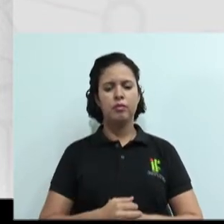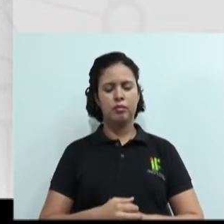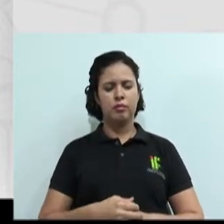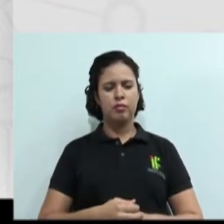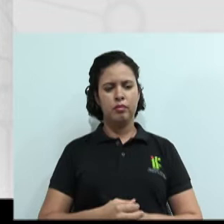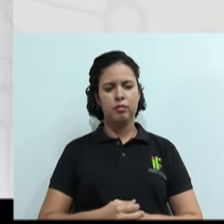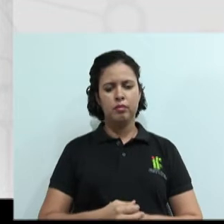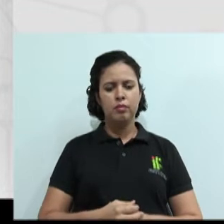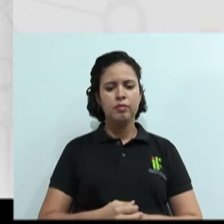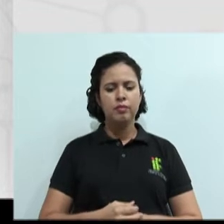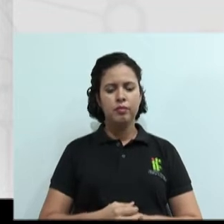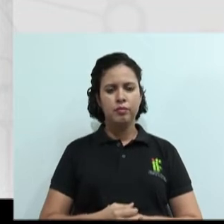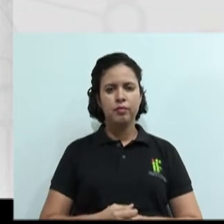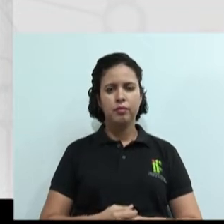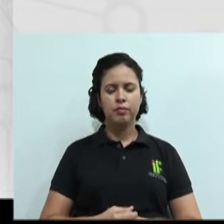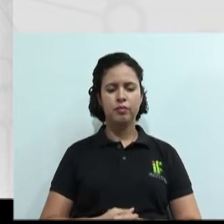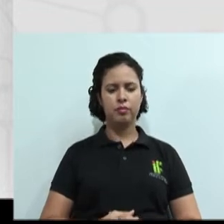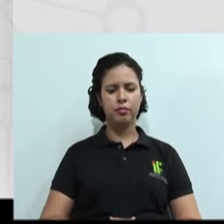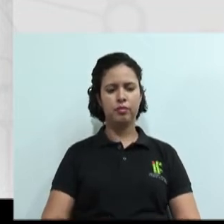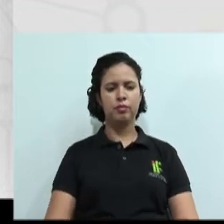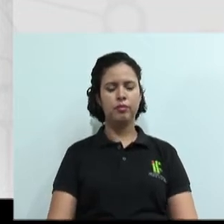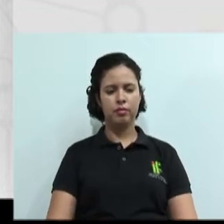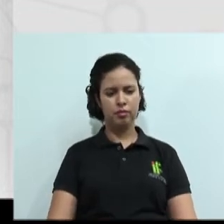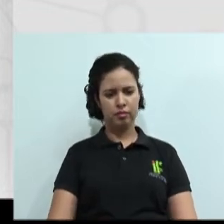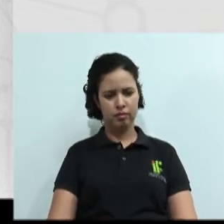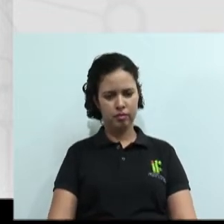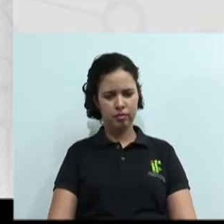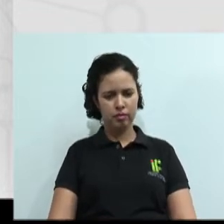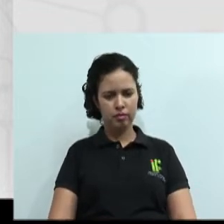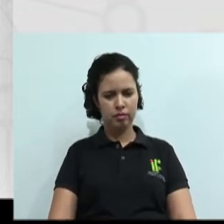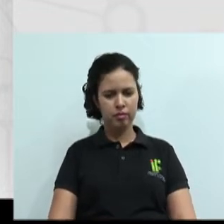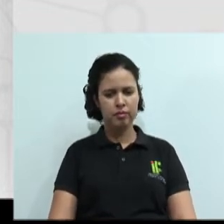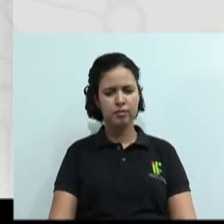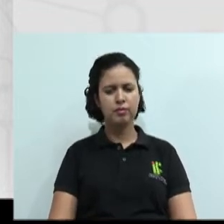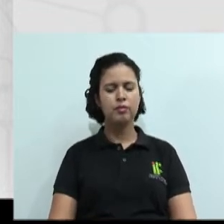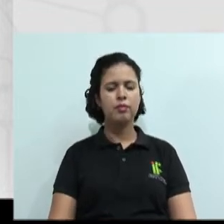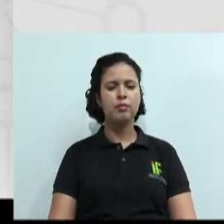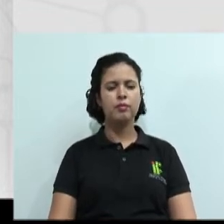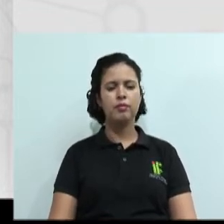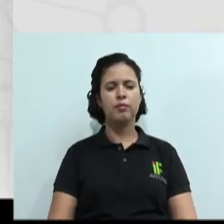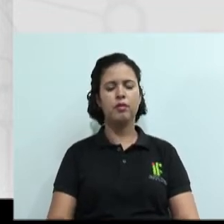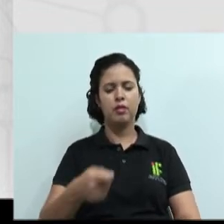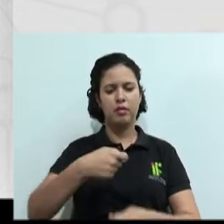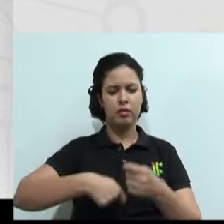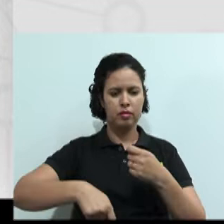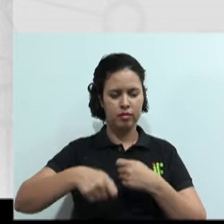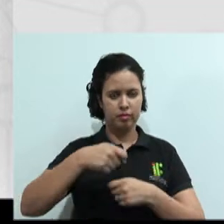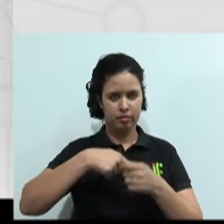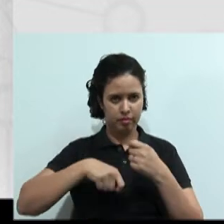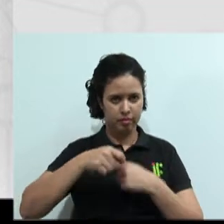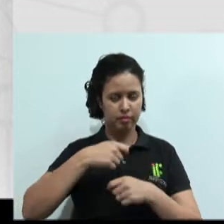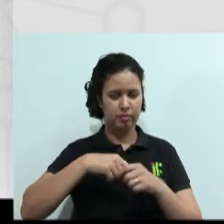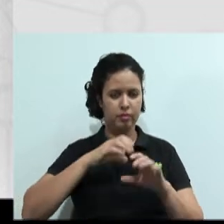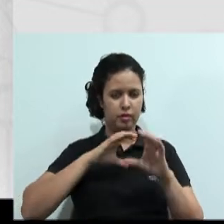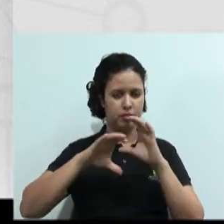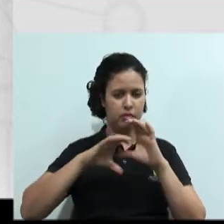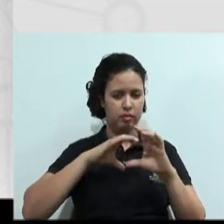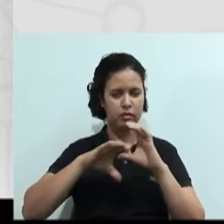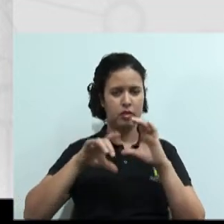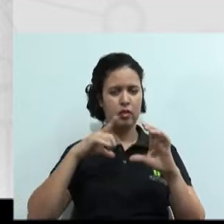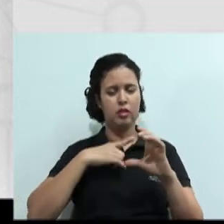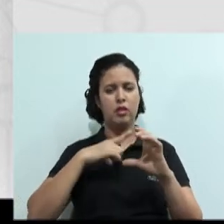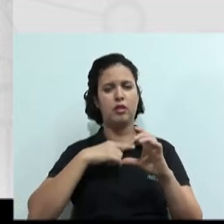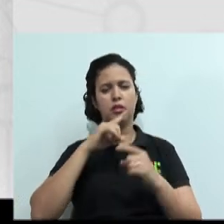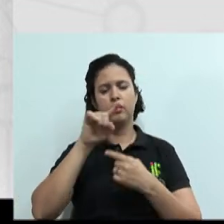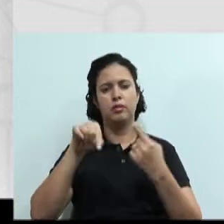dentro das negociações. A comunicação, ela tem o objetivo de quê? De promover o entendimento, não é? Por meio da